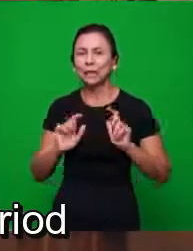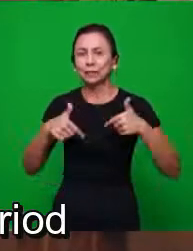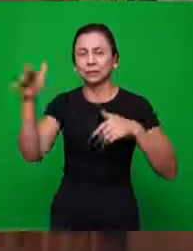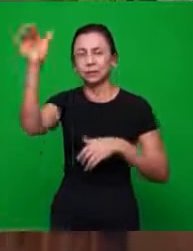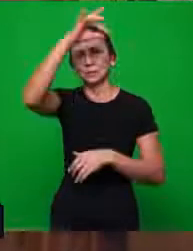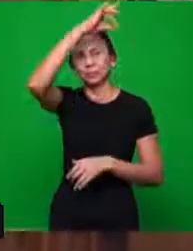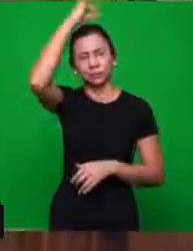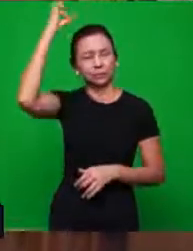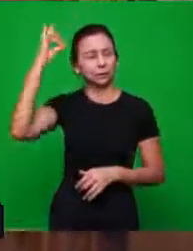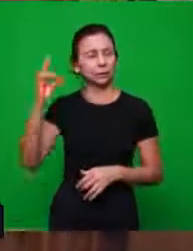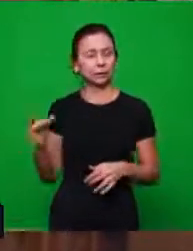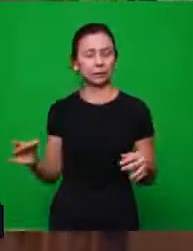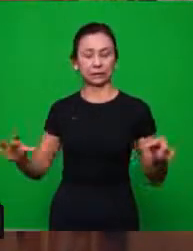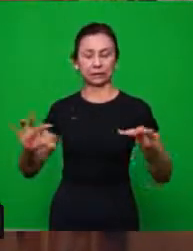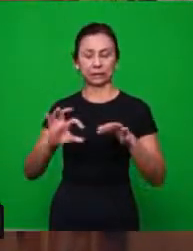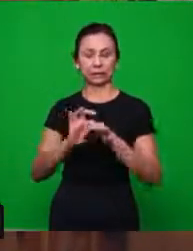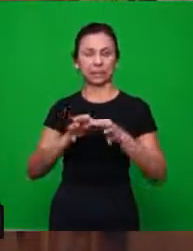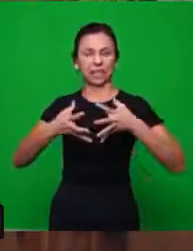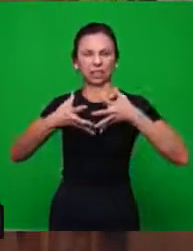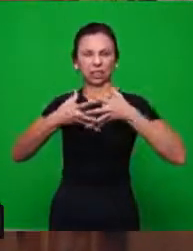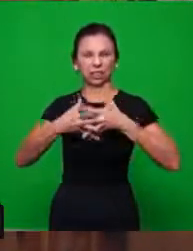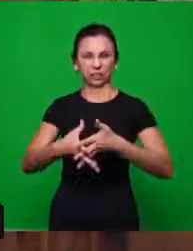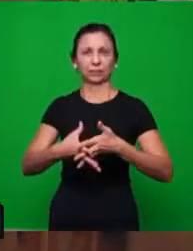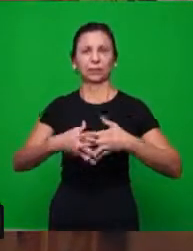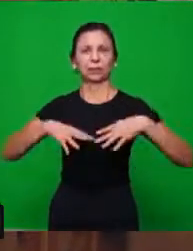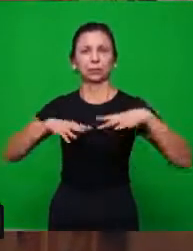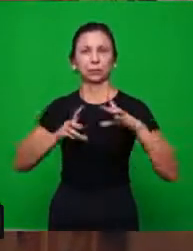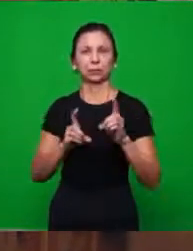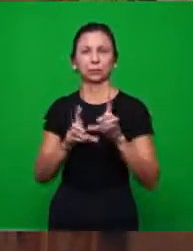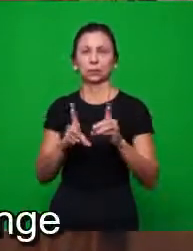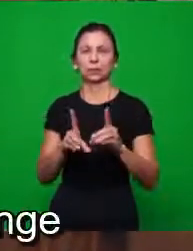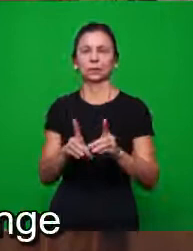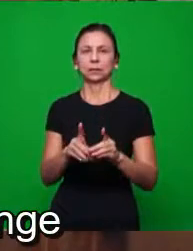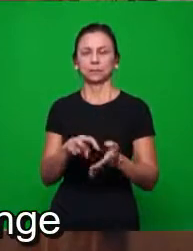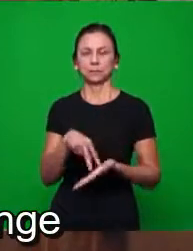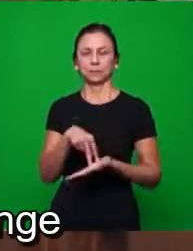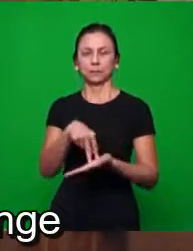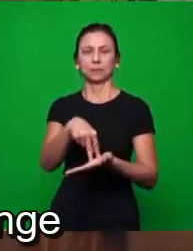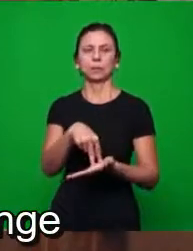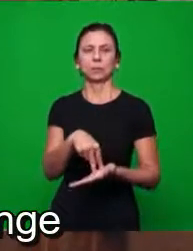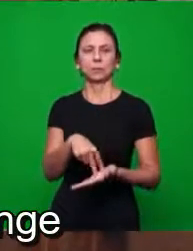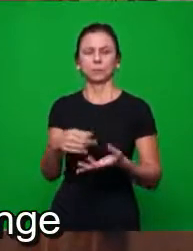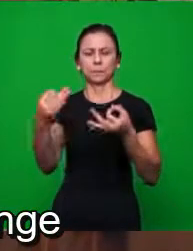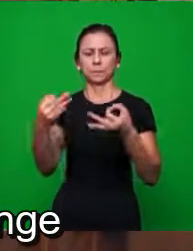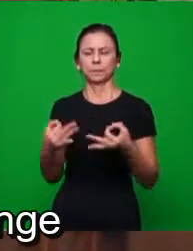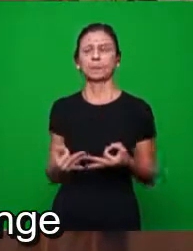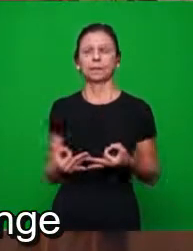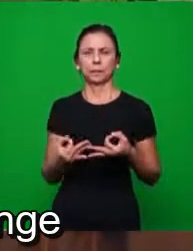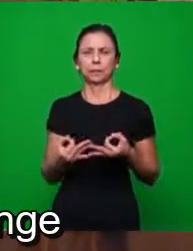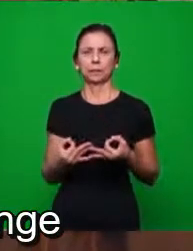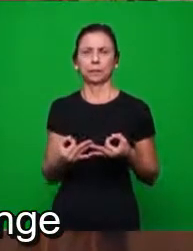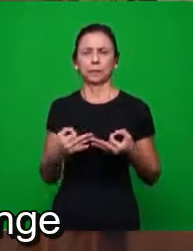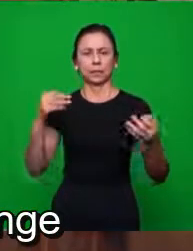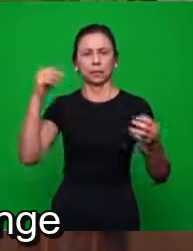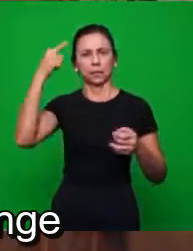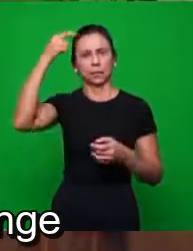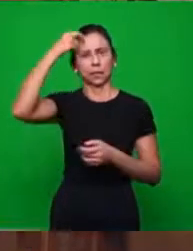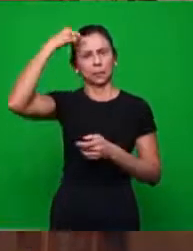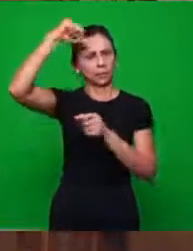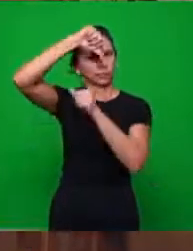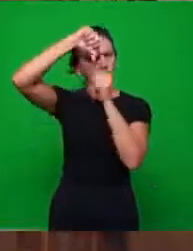nesse período, onde a doutrina deveria estar estabelecida. Era tirar a mentalidade, fazer uma